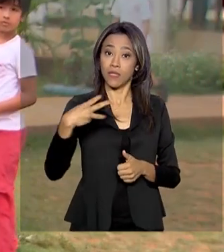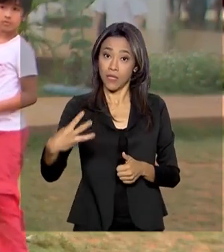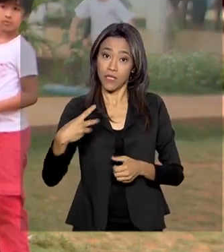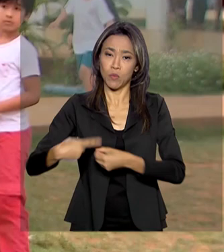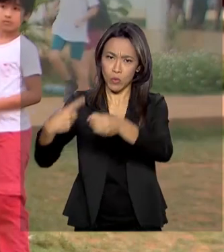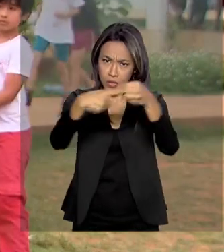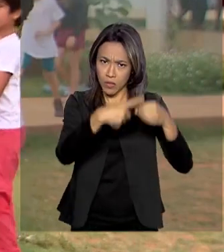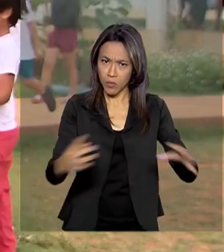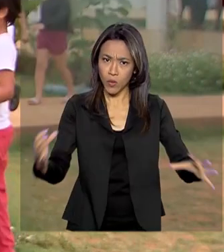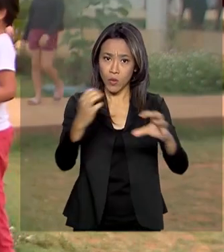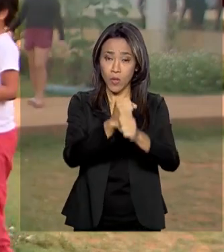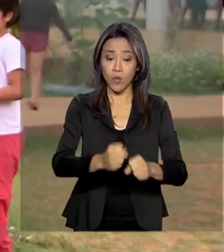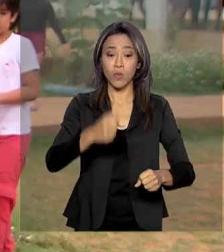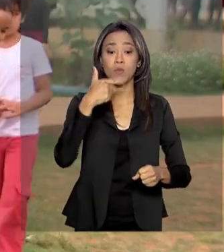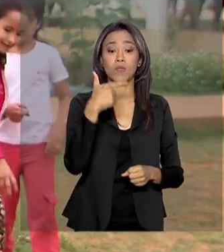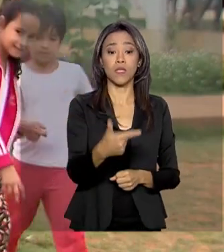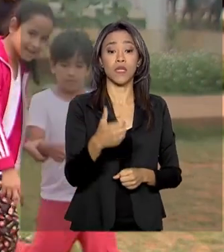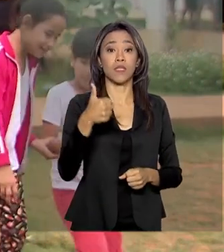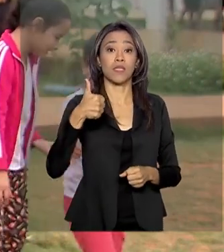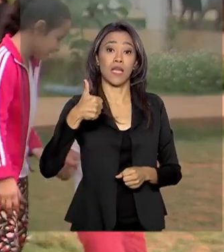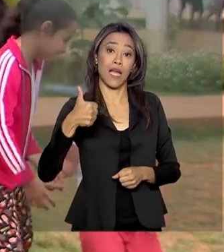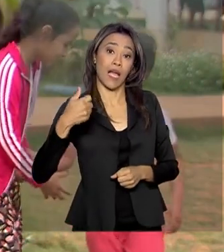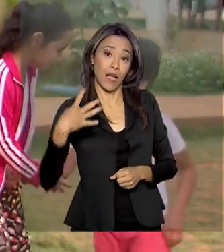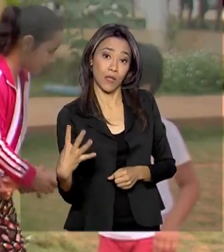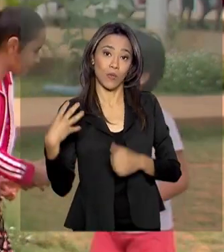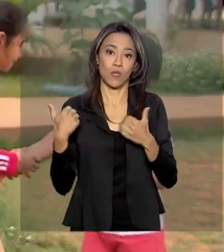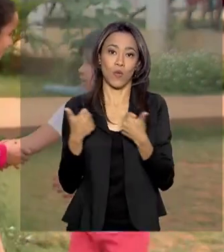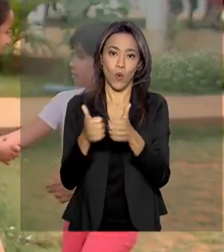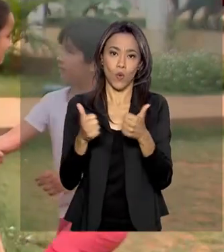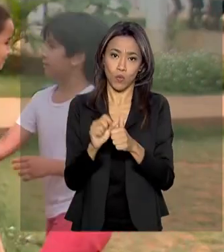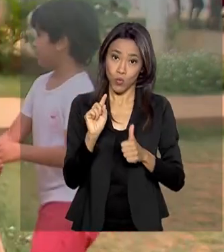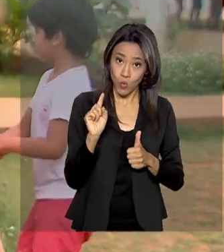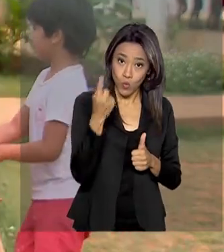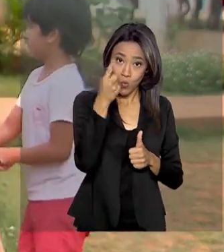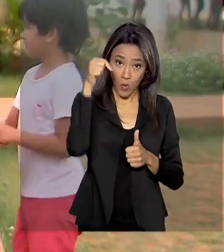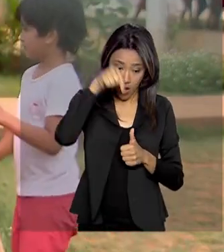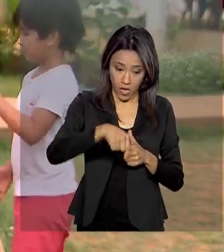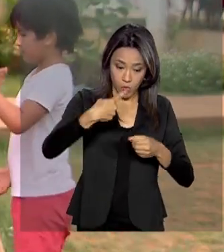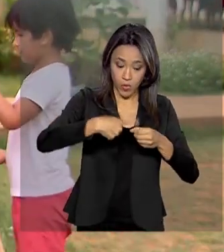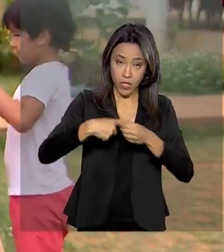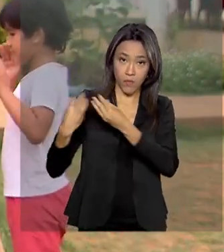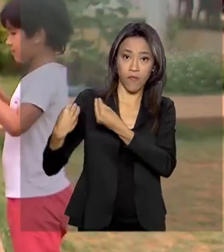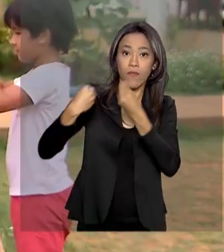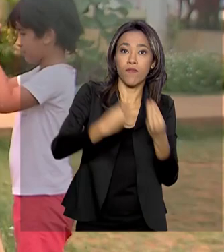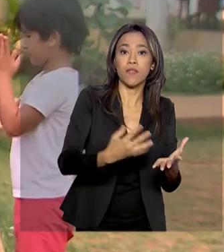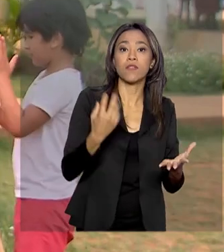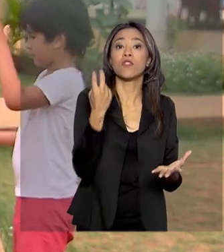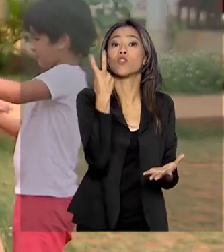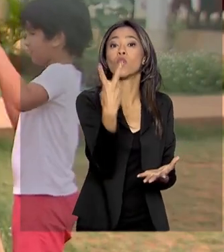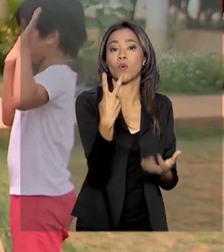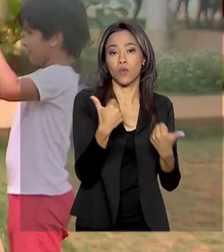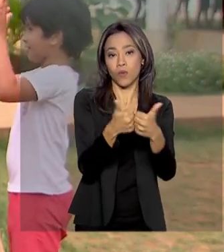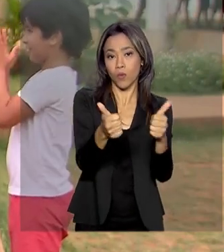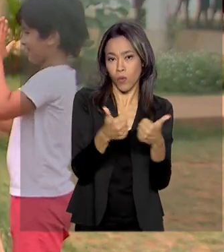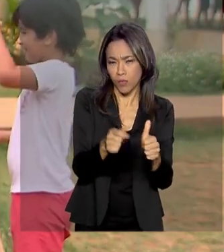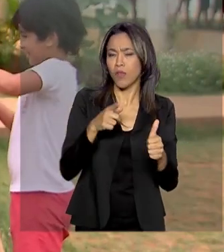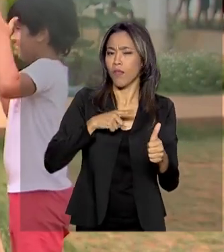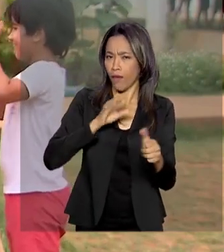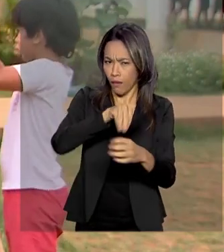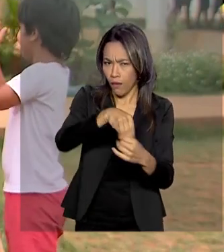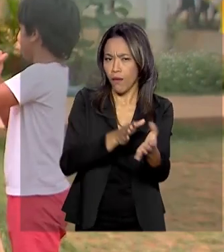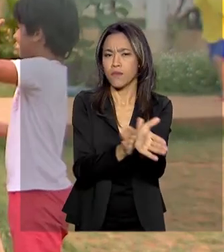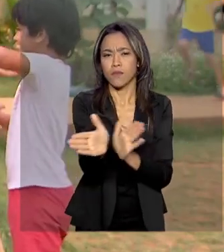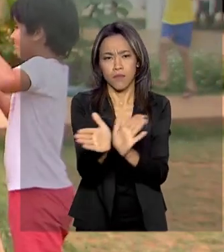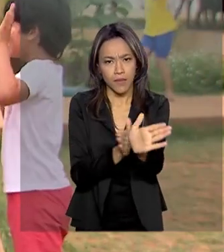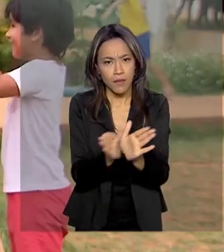são 214 ônibus que serão entregues. O município aqui vai receber dois novos ônibus. São três tipos de ônibus com acessibilidade